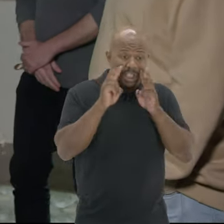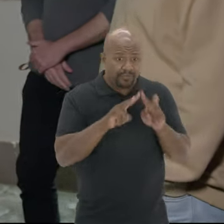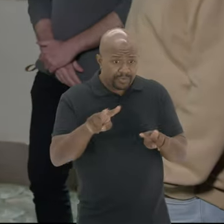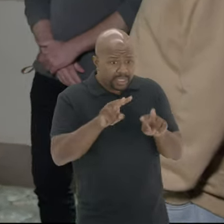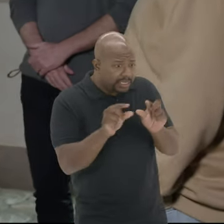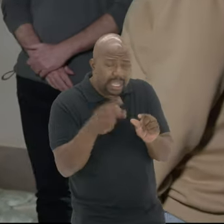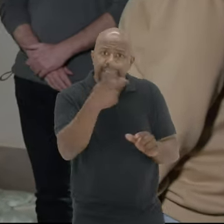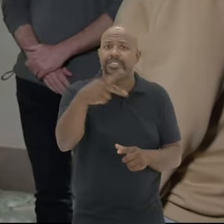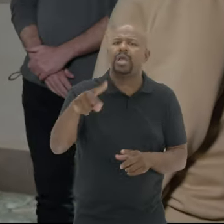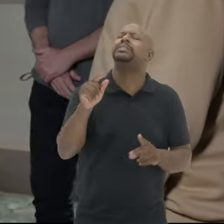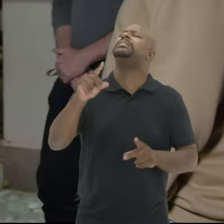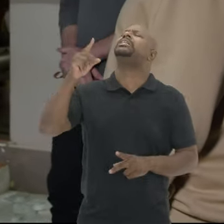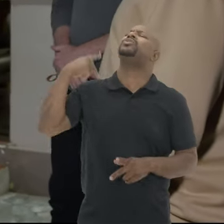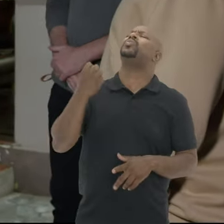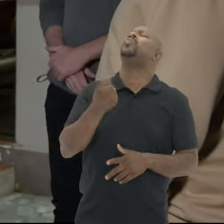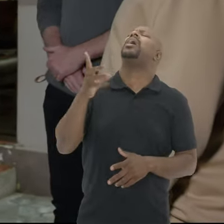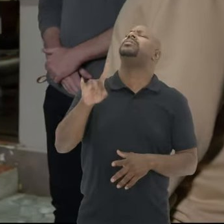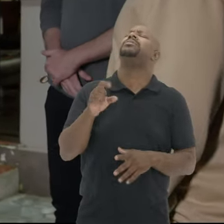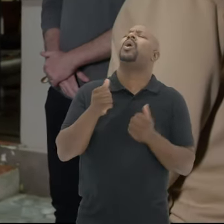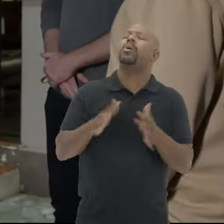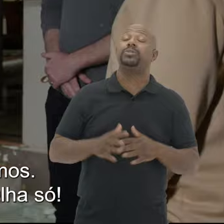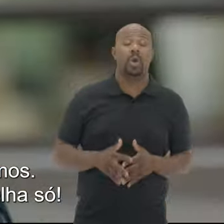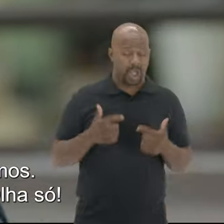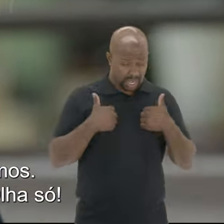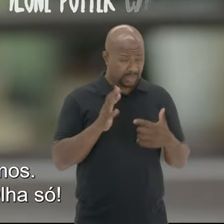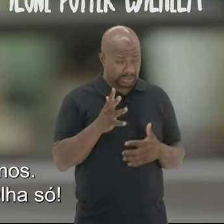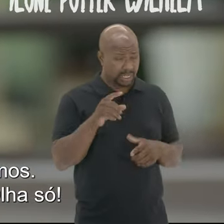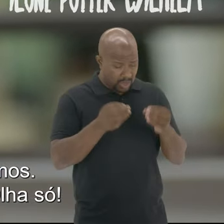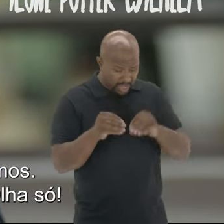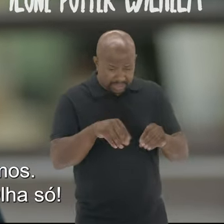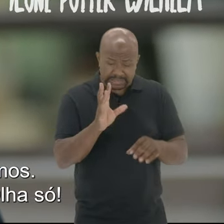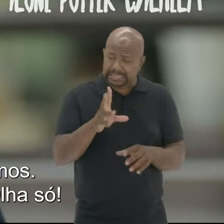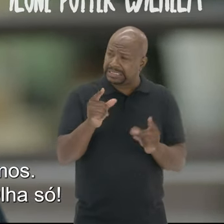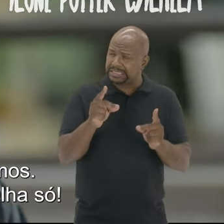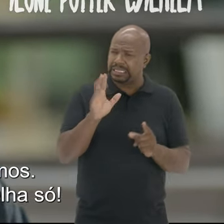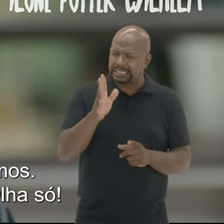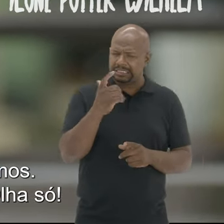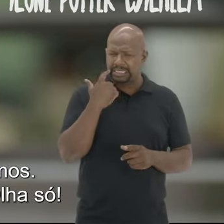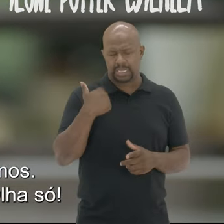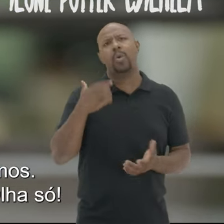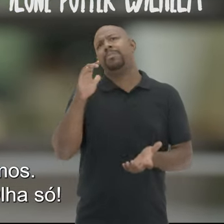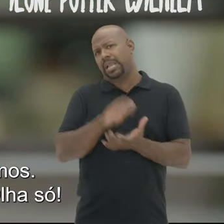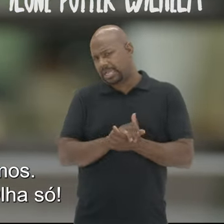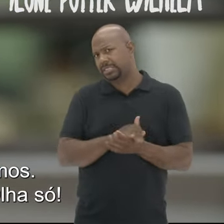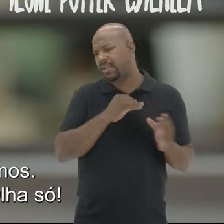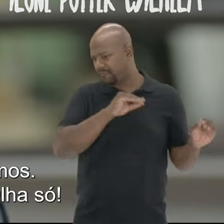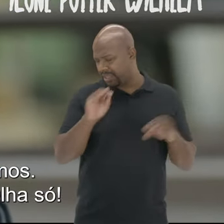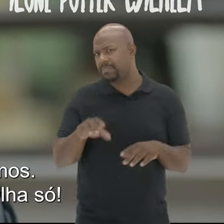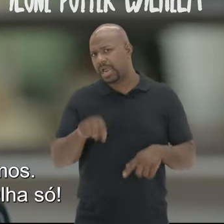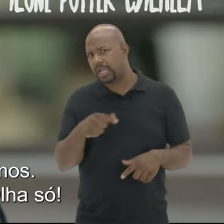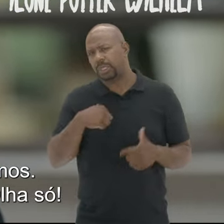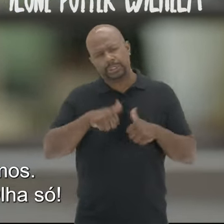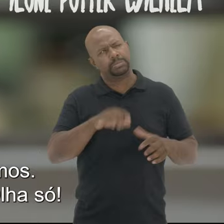gente passou por aqui Viu essa produção da senhora Desde quando Que você produz? Olha Eu já estou produzindo aqui Desde que eu me casei Eu